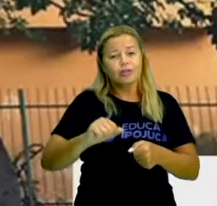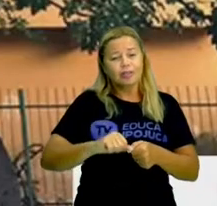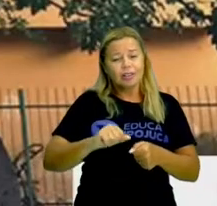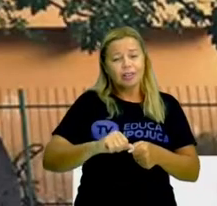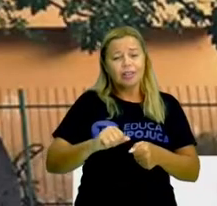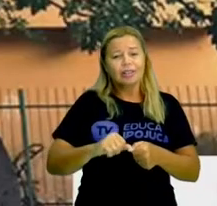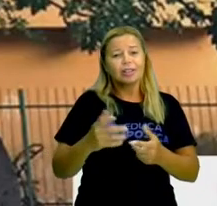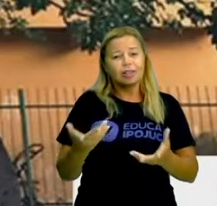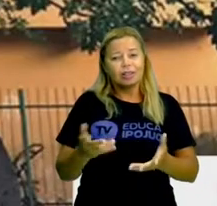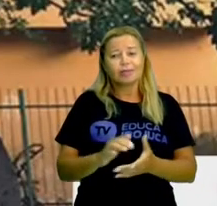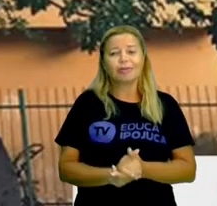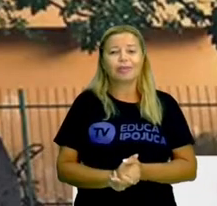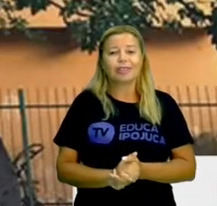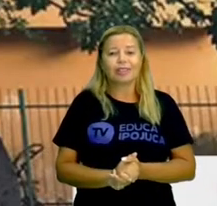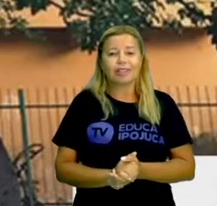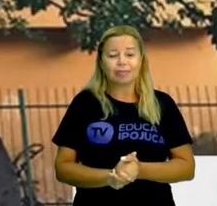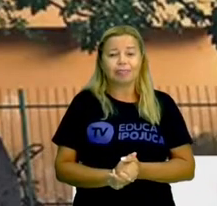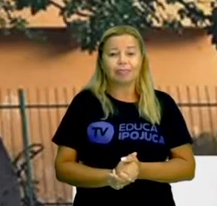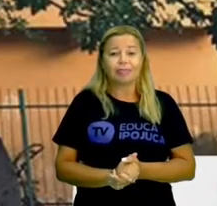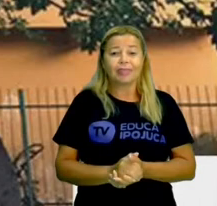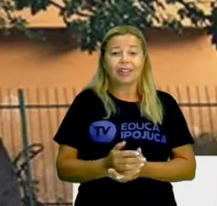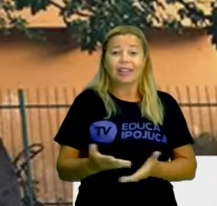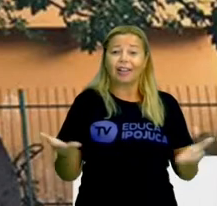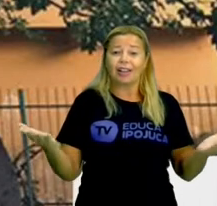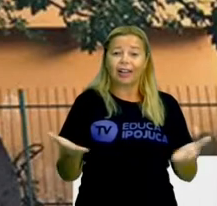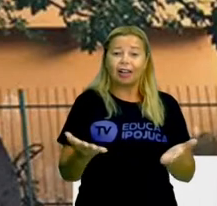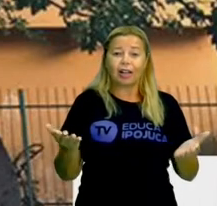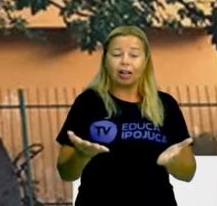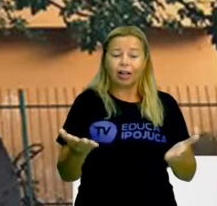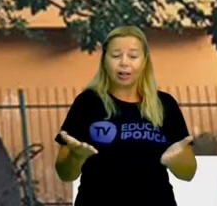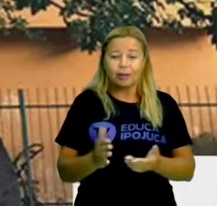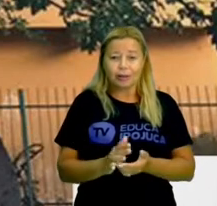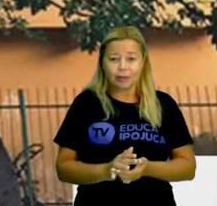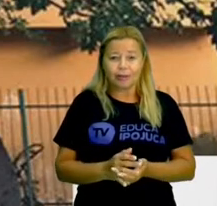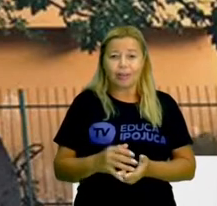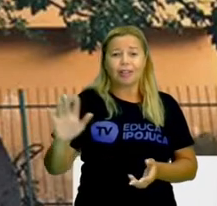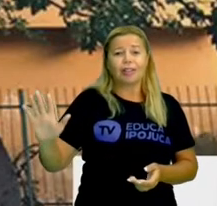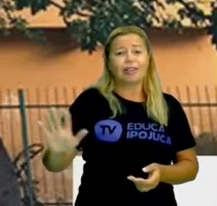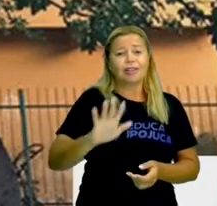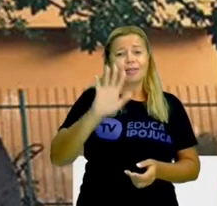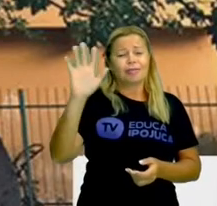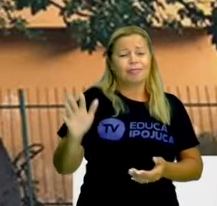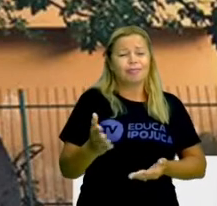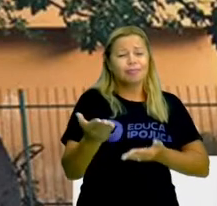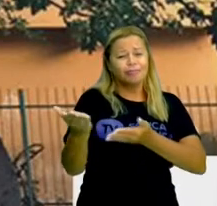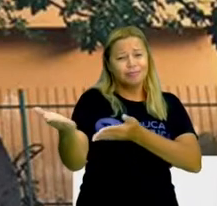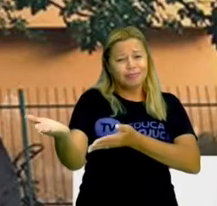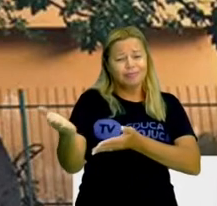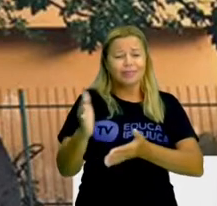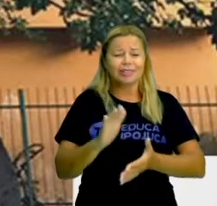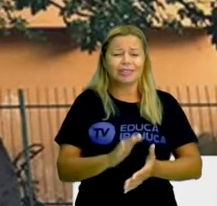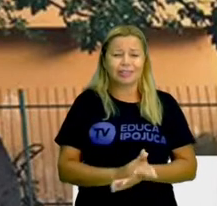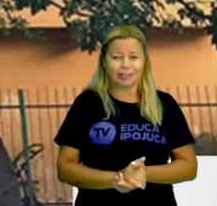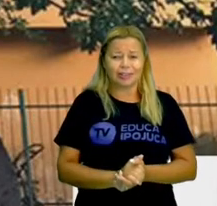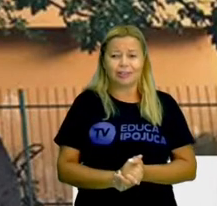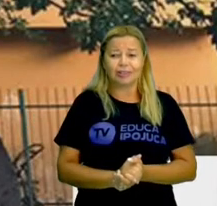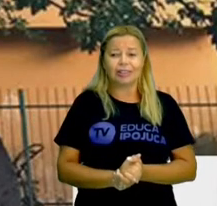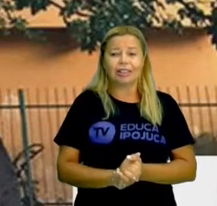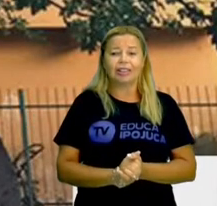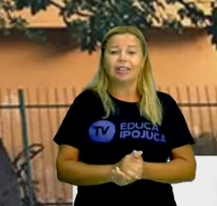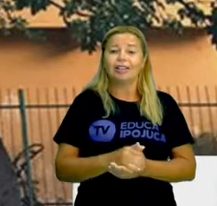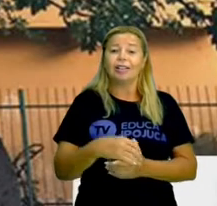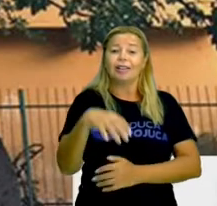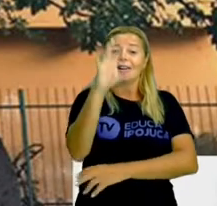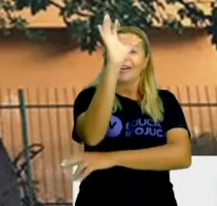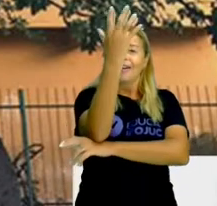Pois é. E aqui, essa imagem emblemática, né? Eu não poderia falar de Ipojuca sem falar de uma das